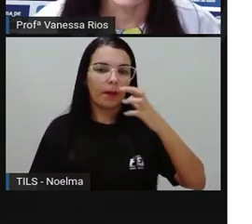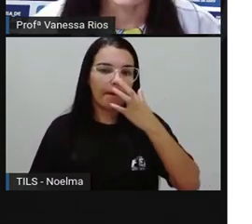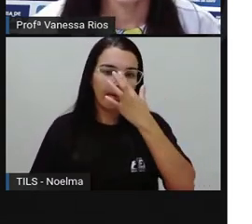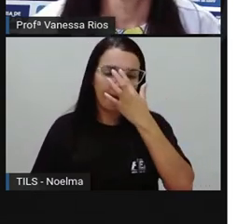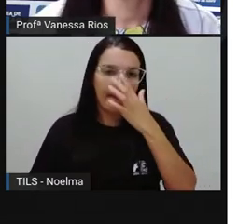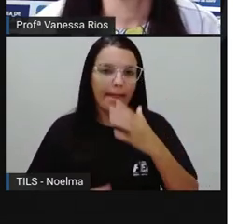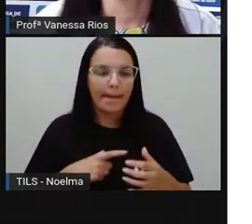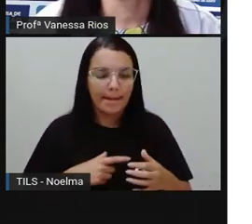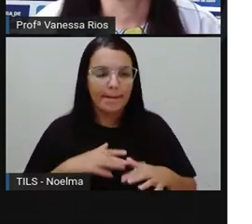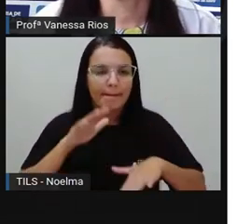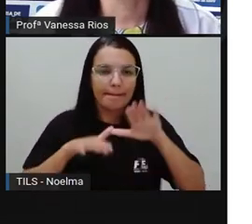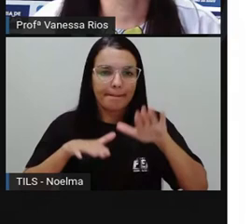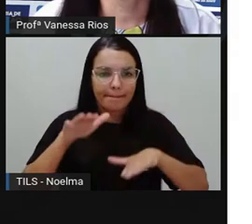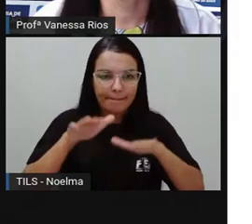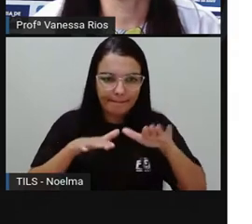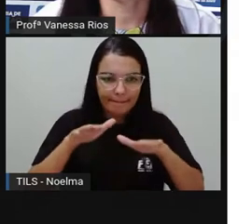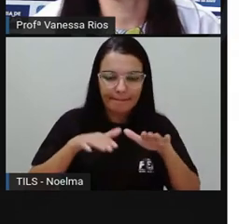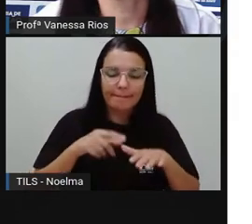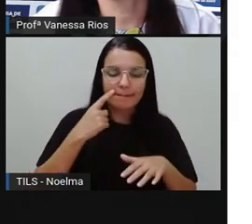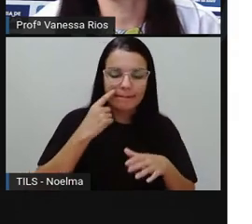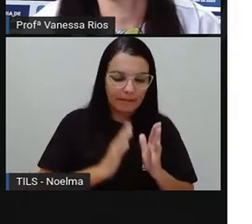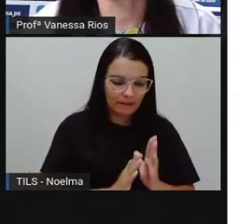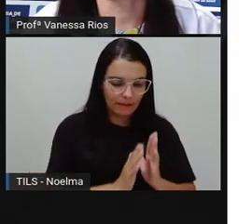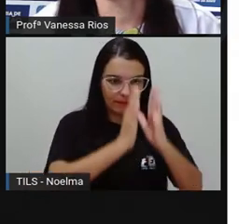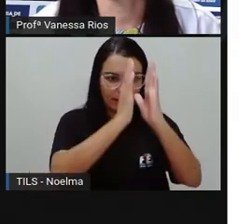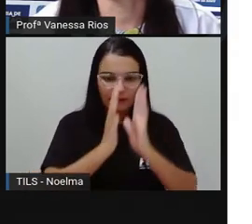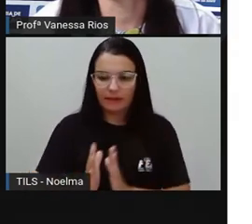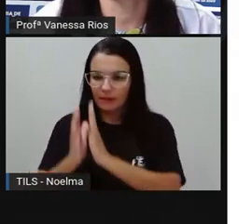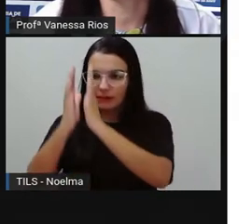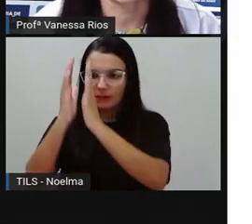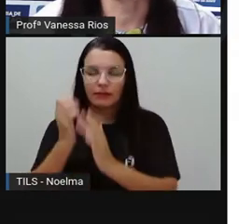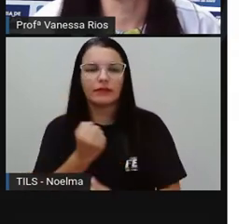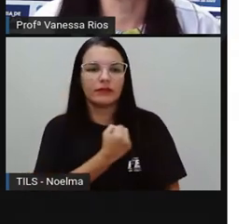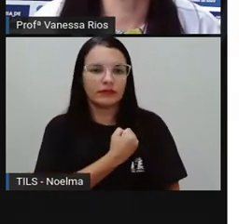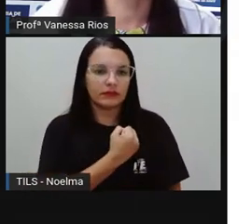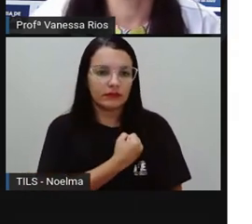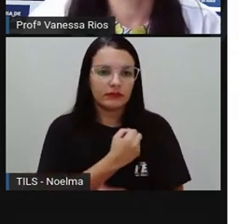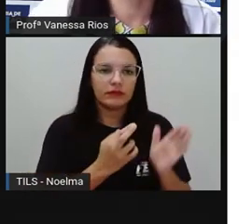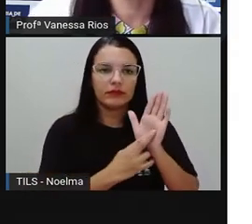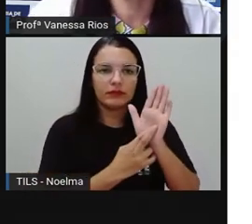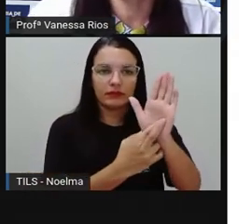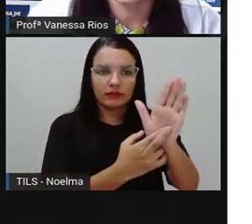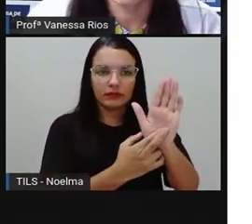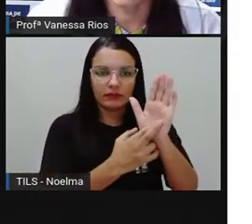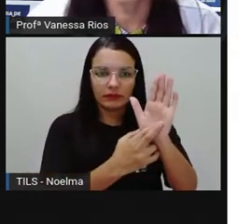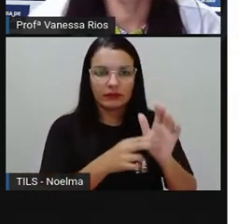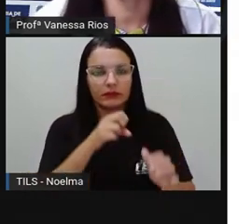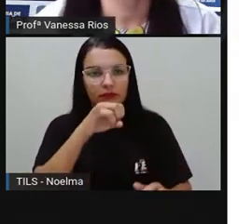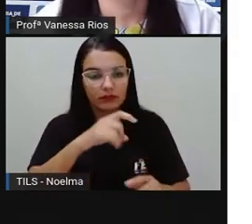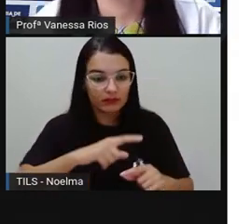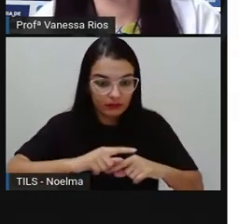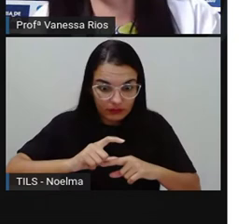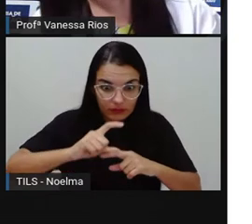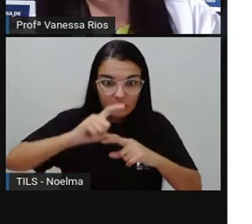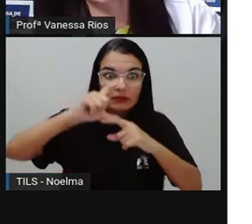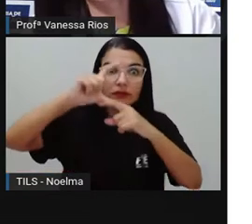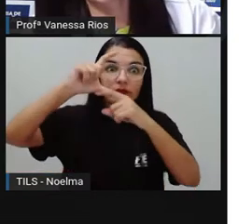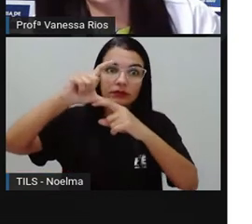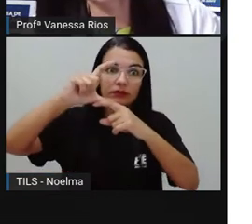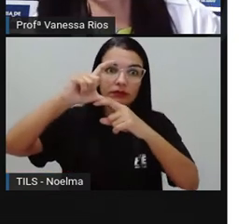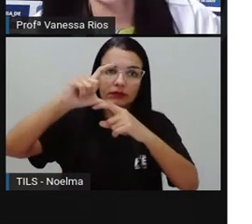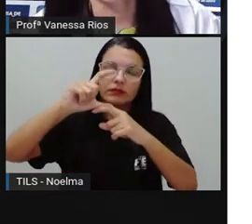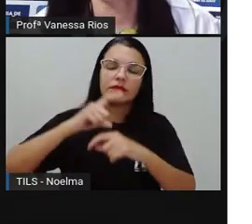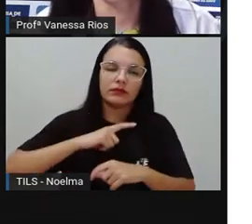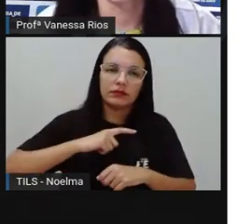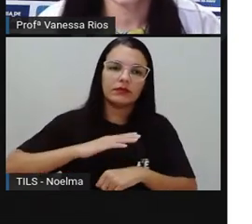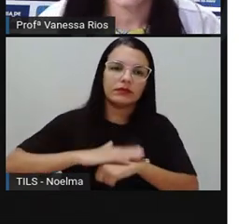número, que corresponde ao número aí representado. Então, quanto maior a coluna, maior a temperatura